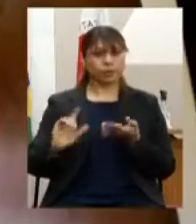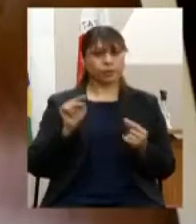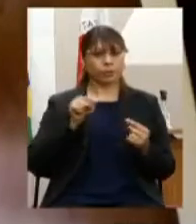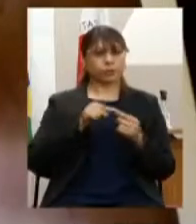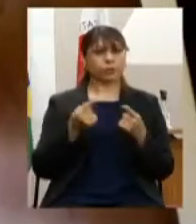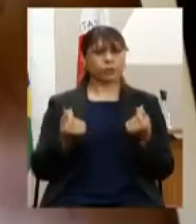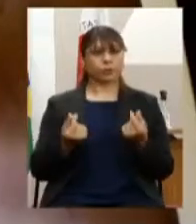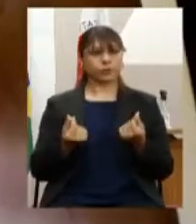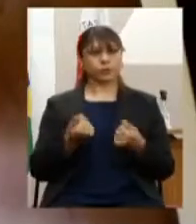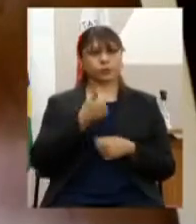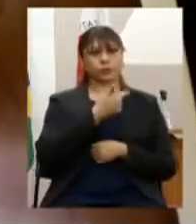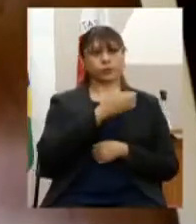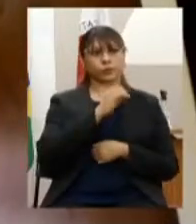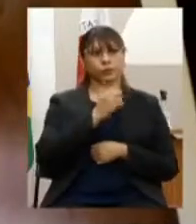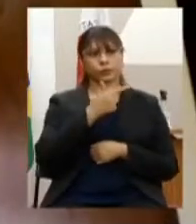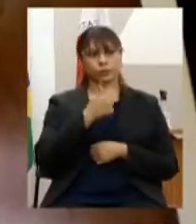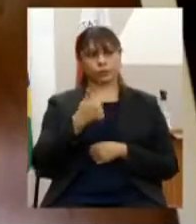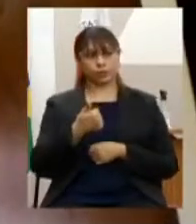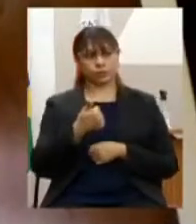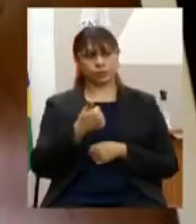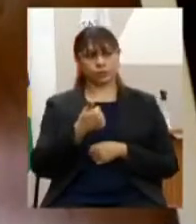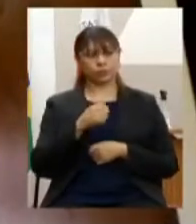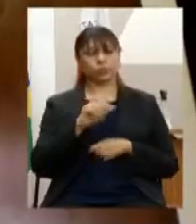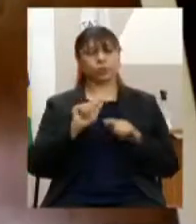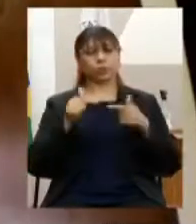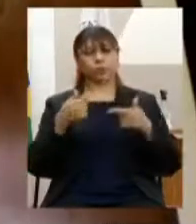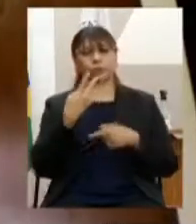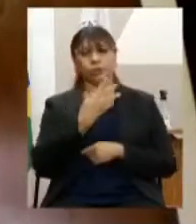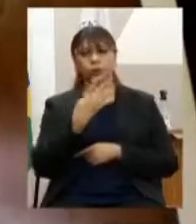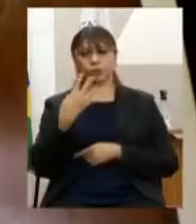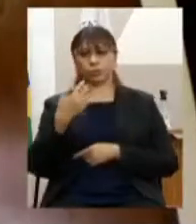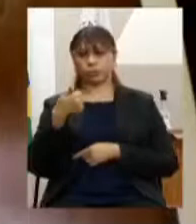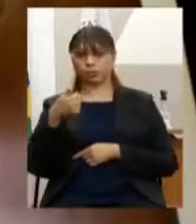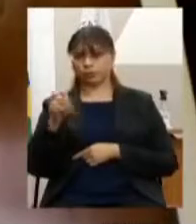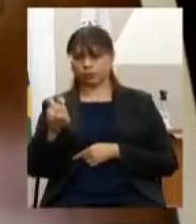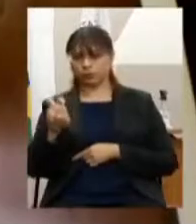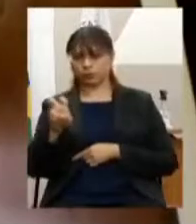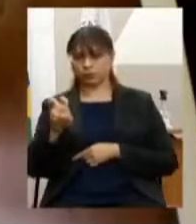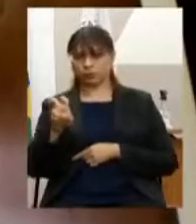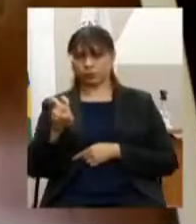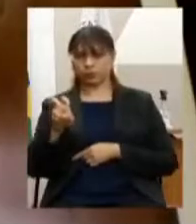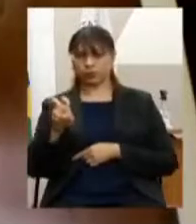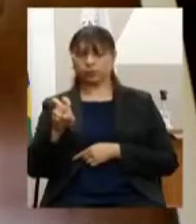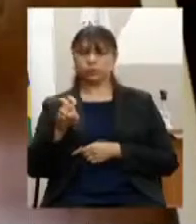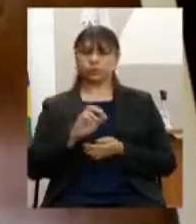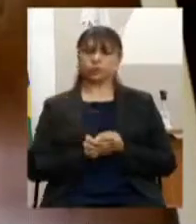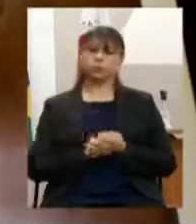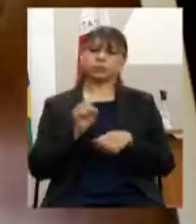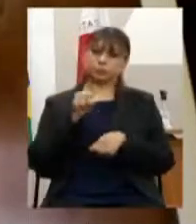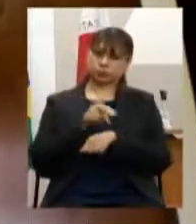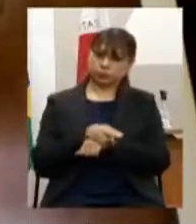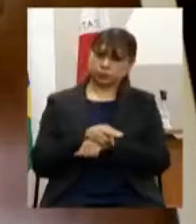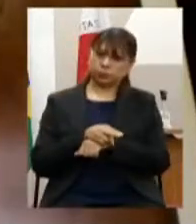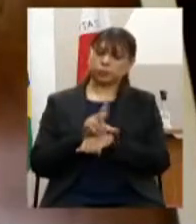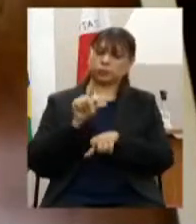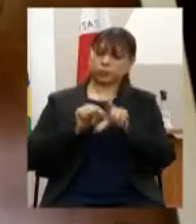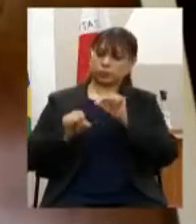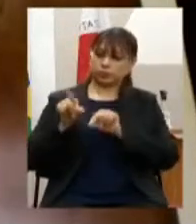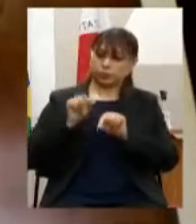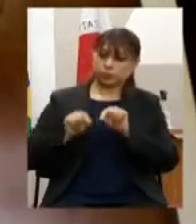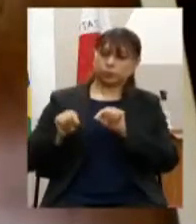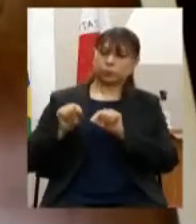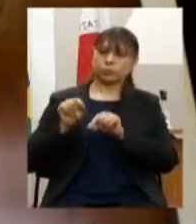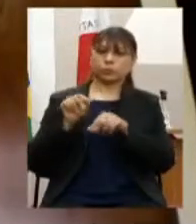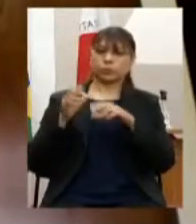2021 da ação 4415 recrutamento seleção formação